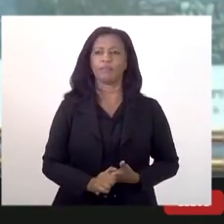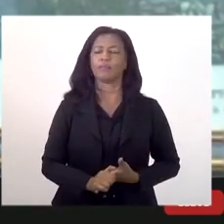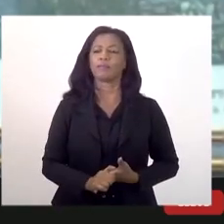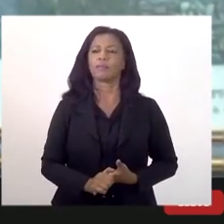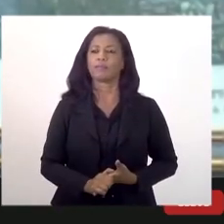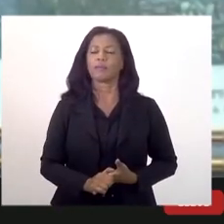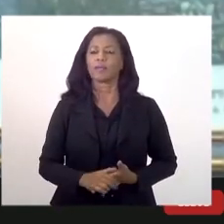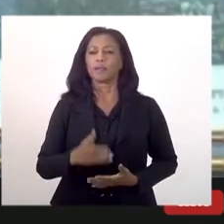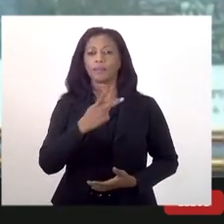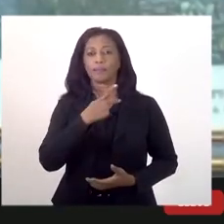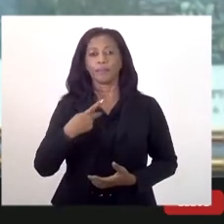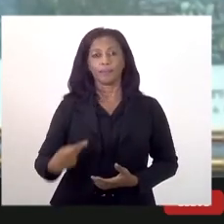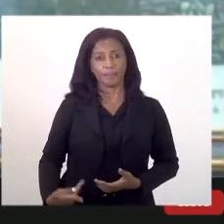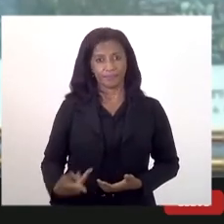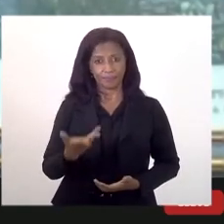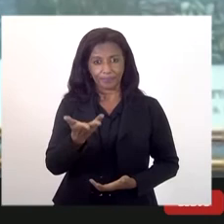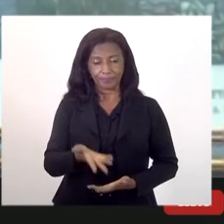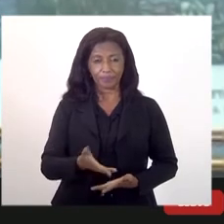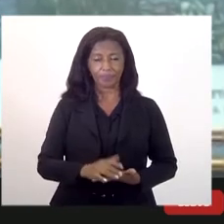presidente,